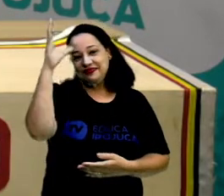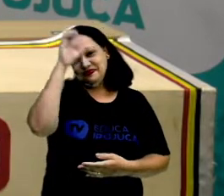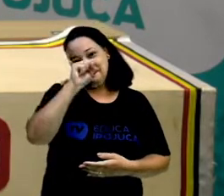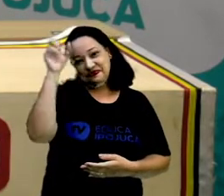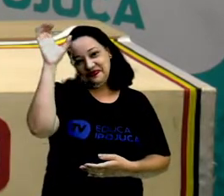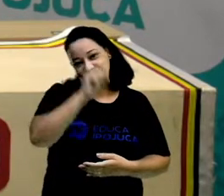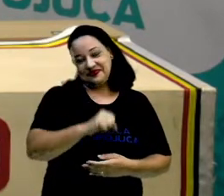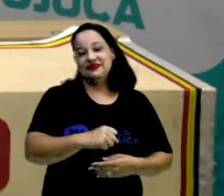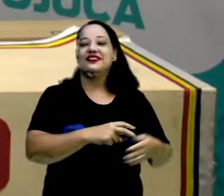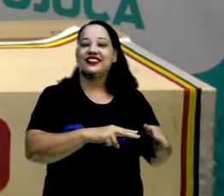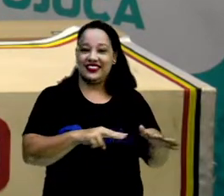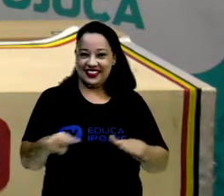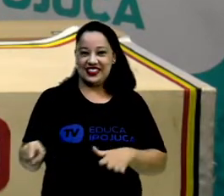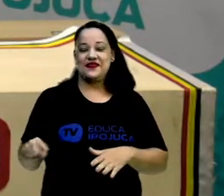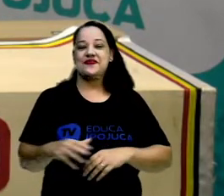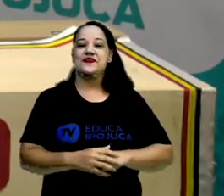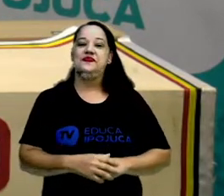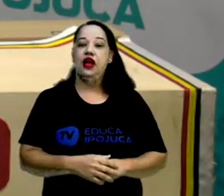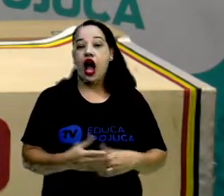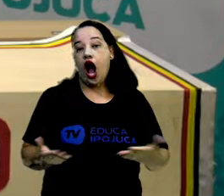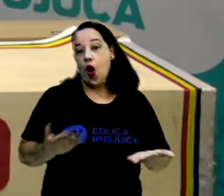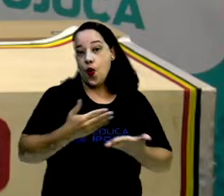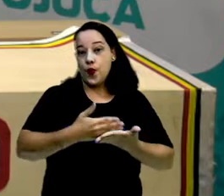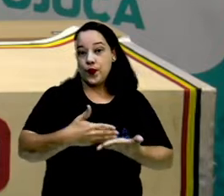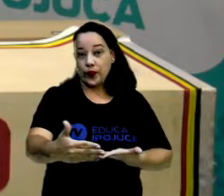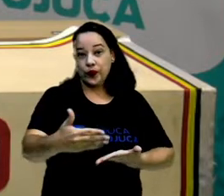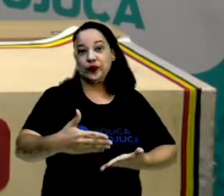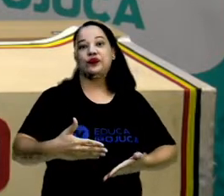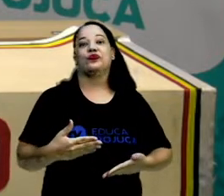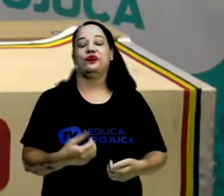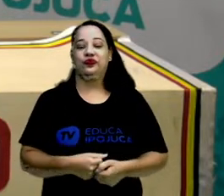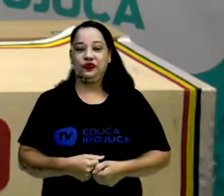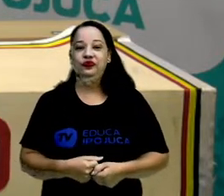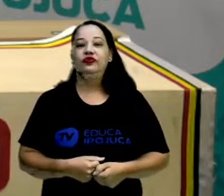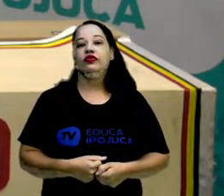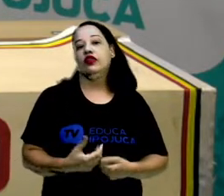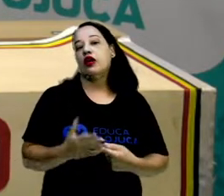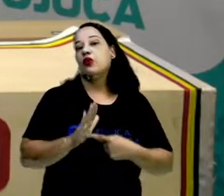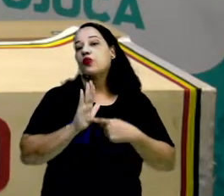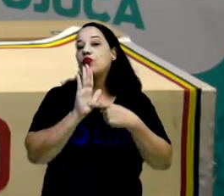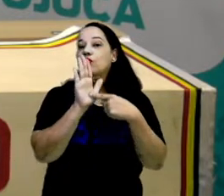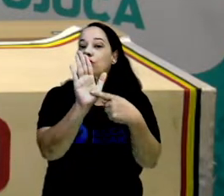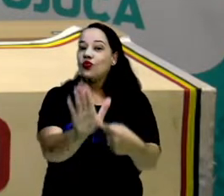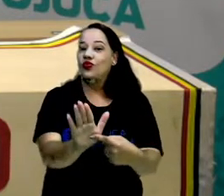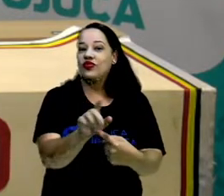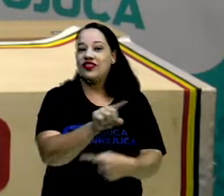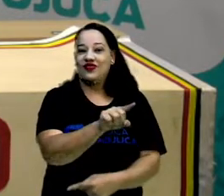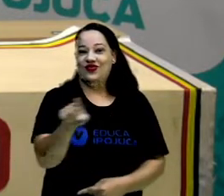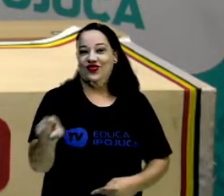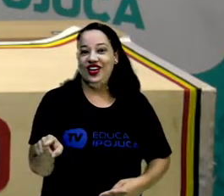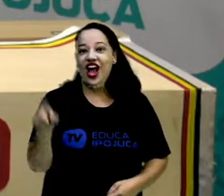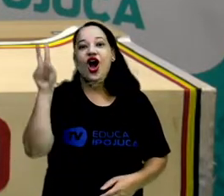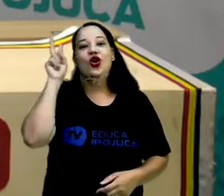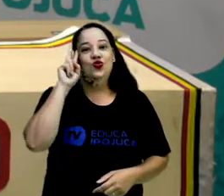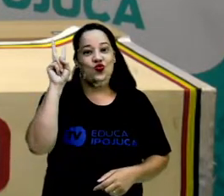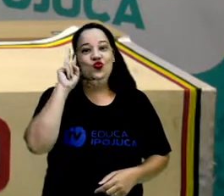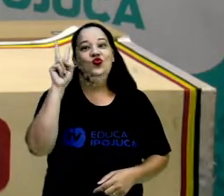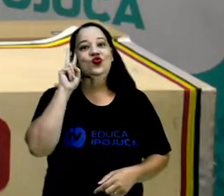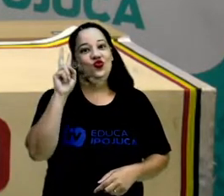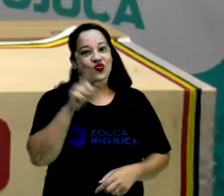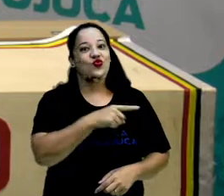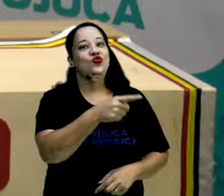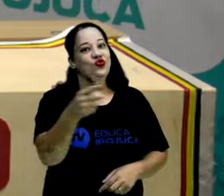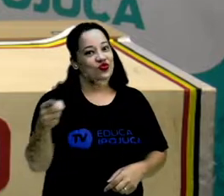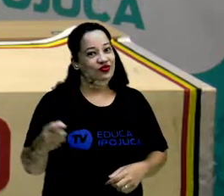durante a semana. E para iniciarmos a nossa aulinha de hoje, a tia trouxe uma historinha para apresentar a